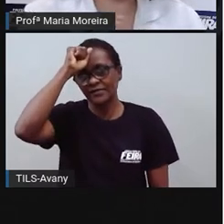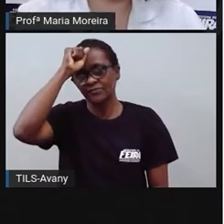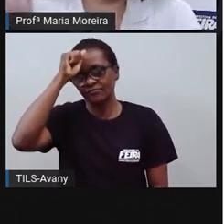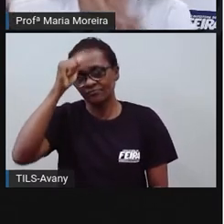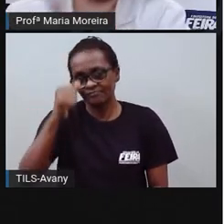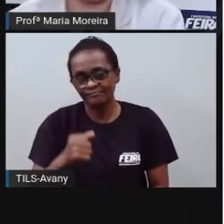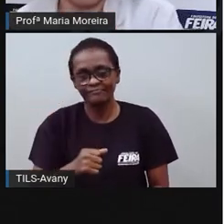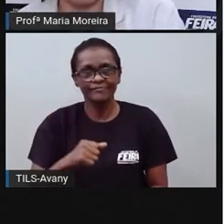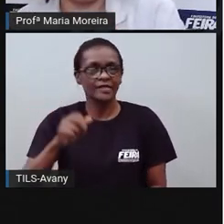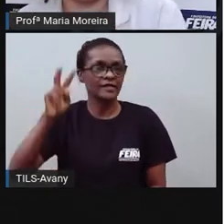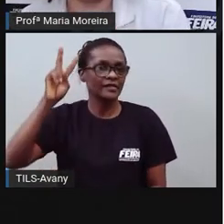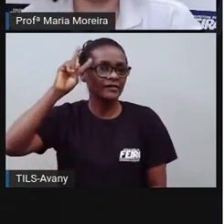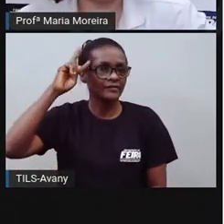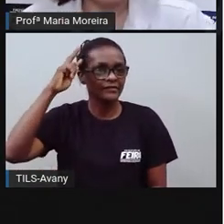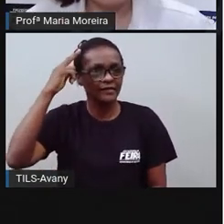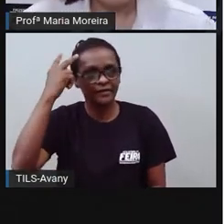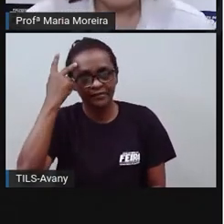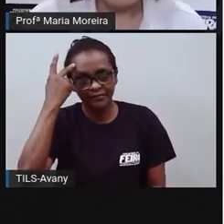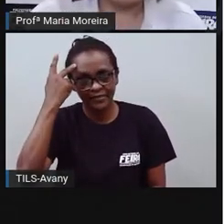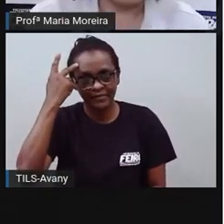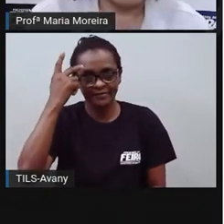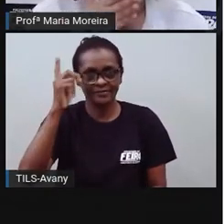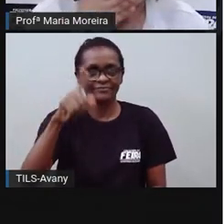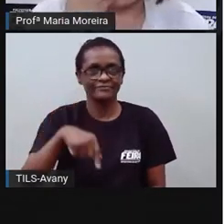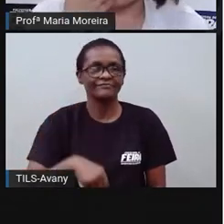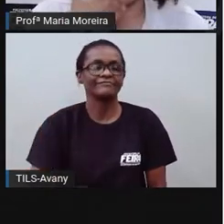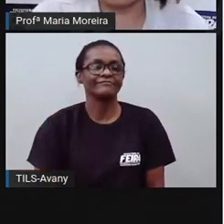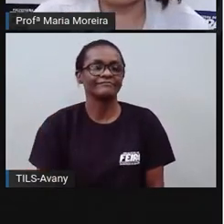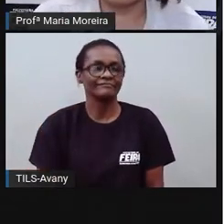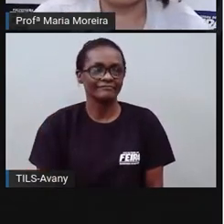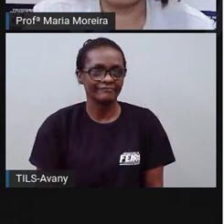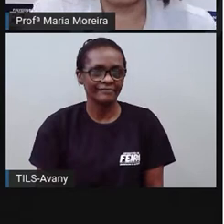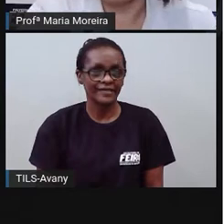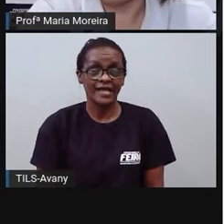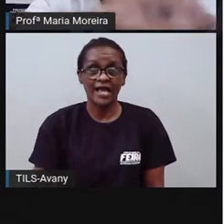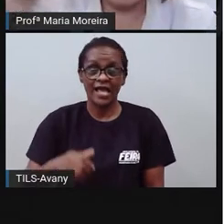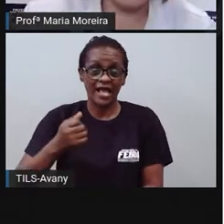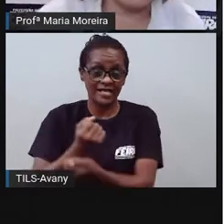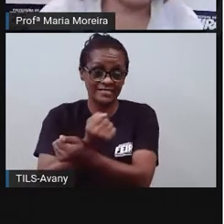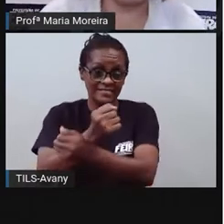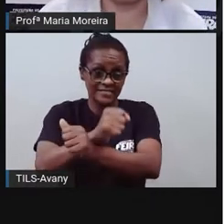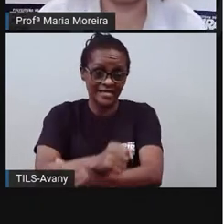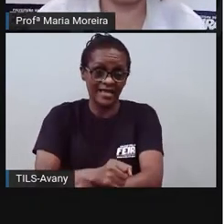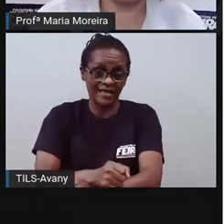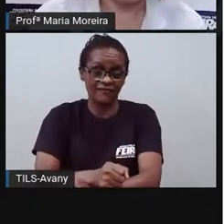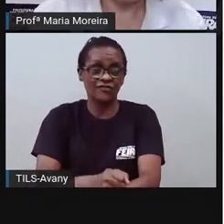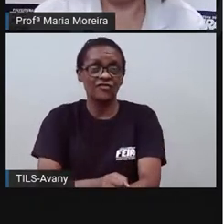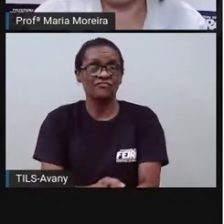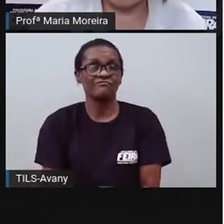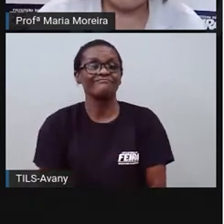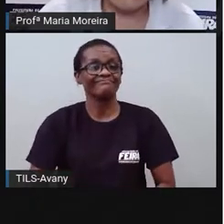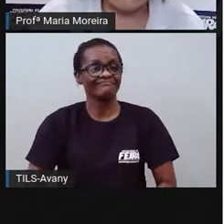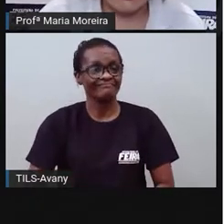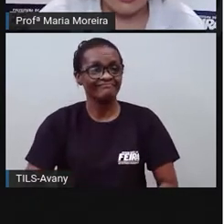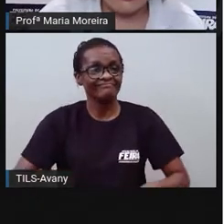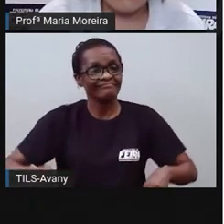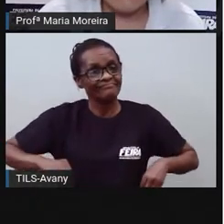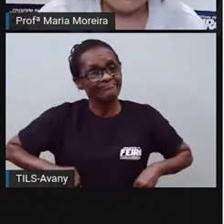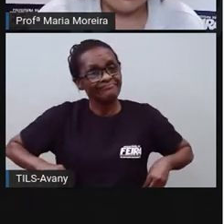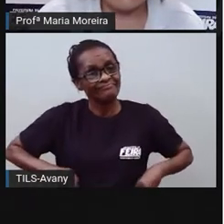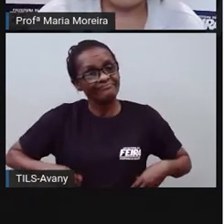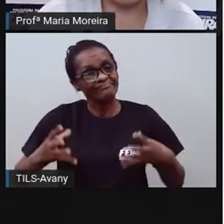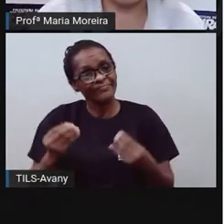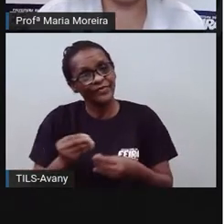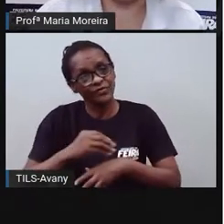lugar, todo mundo que é de Angola vai pra outro, não. Eles foram trazidos à força e foram espalhados de uma forma desorganizada,